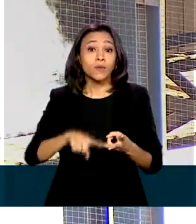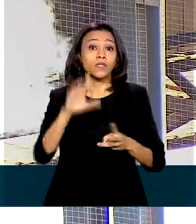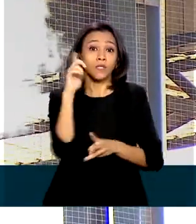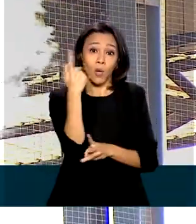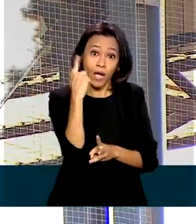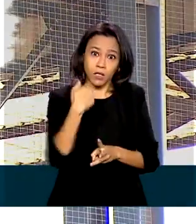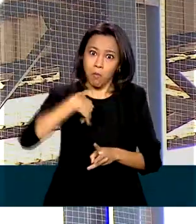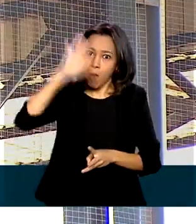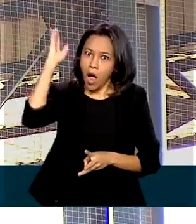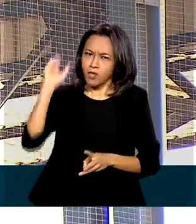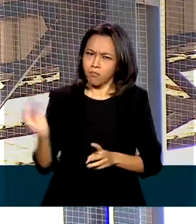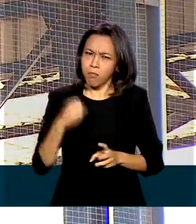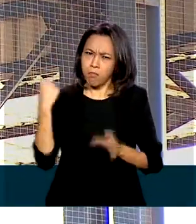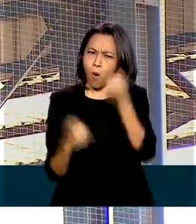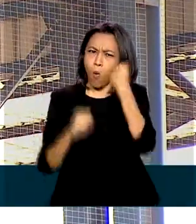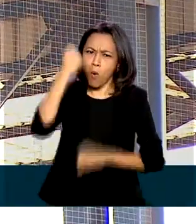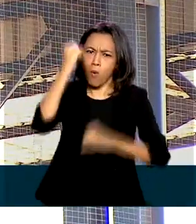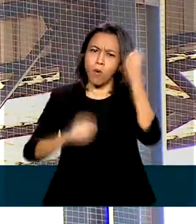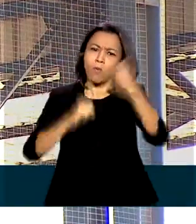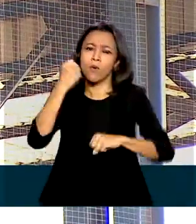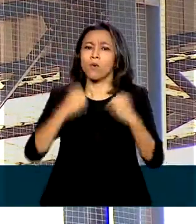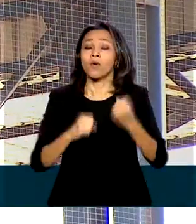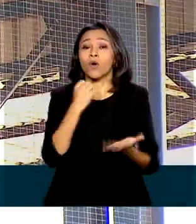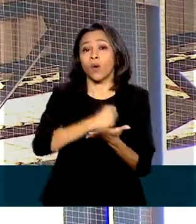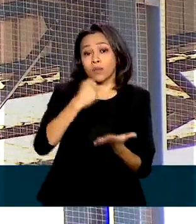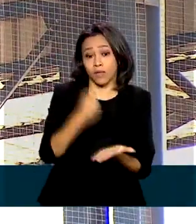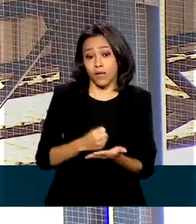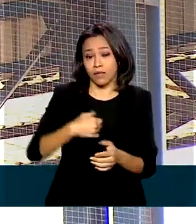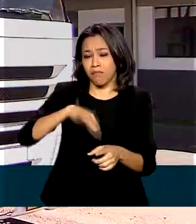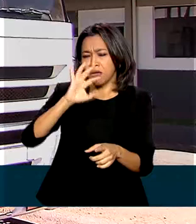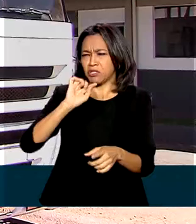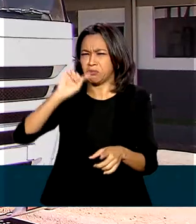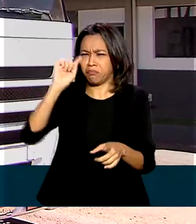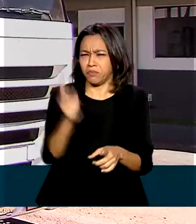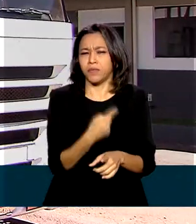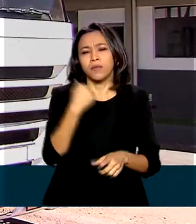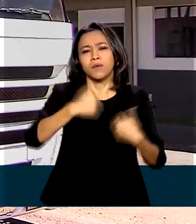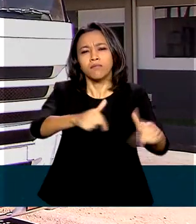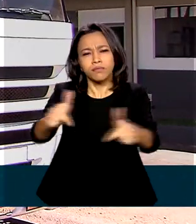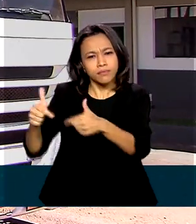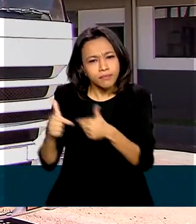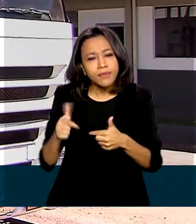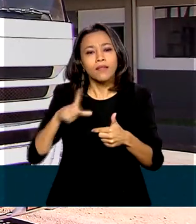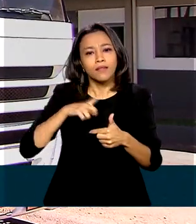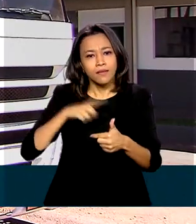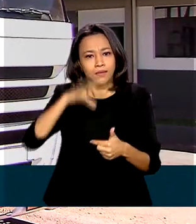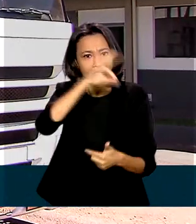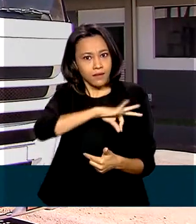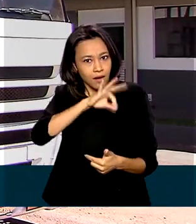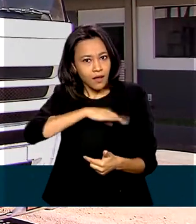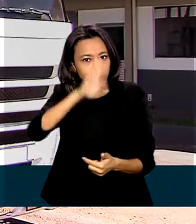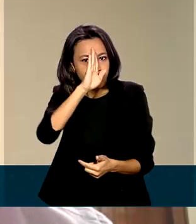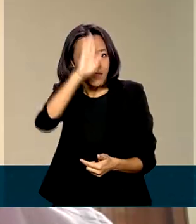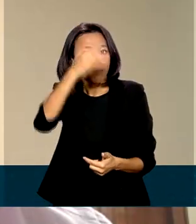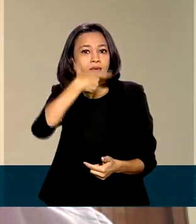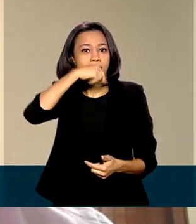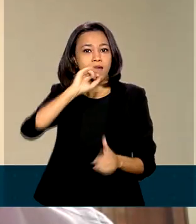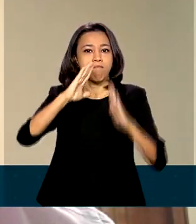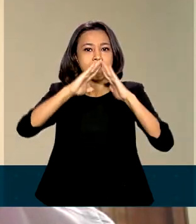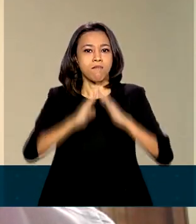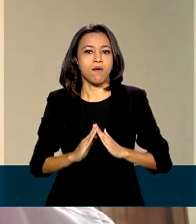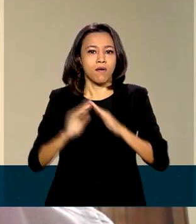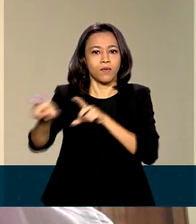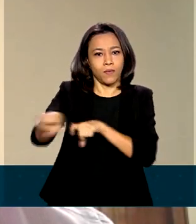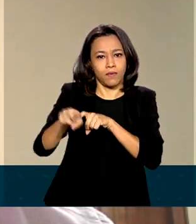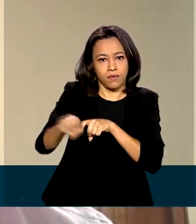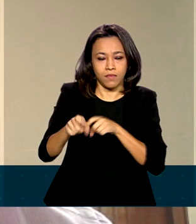emprega hoje cerca de 400 mil trabalhadores em todo o país, gerando renda principalmente no campo. 40